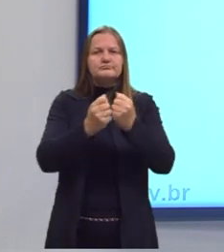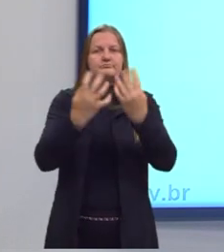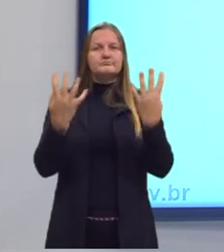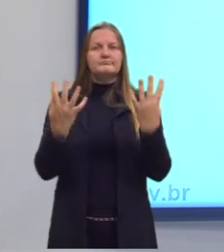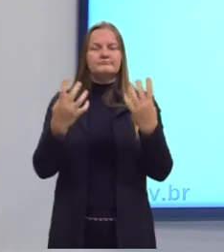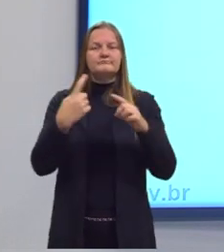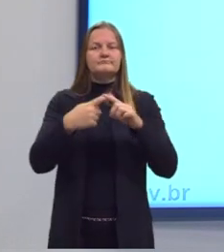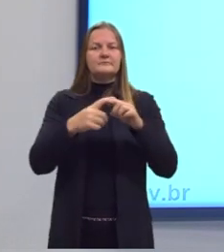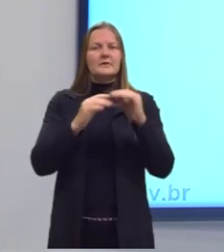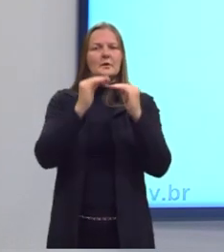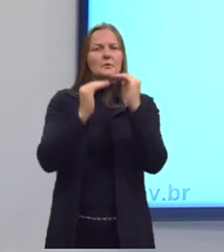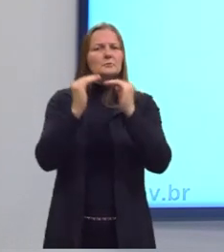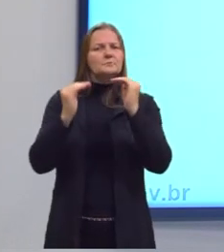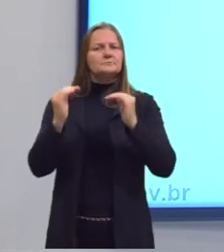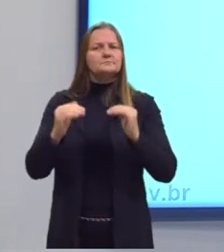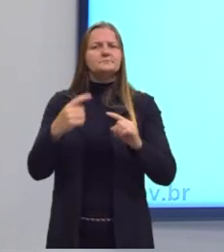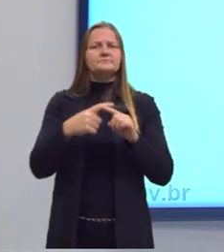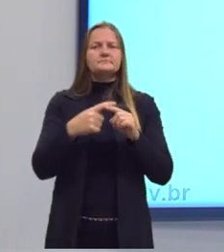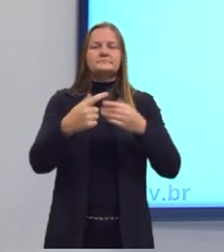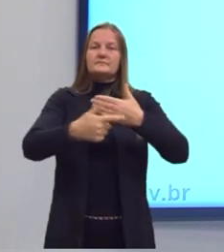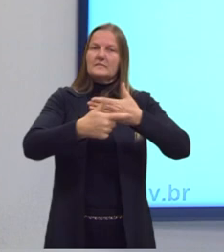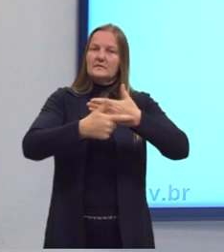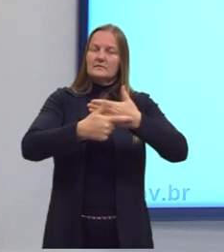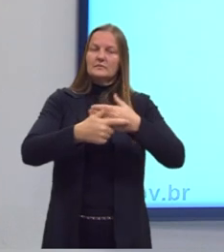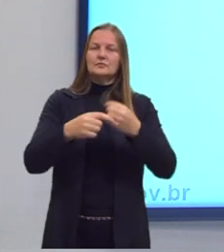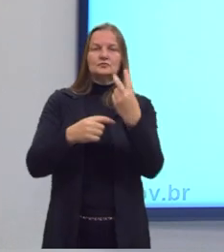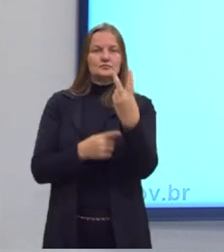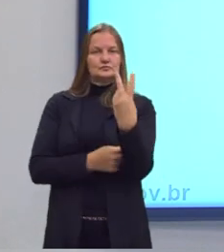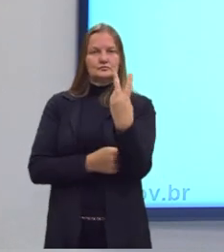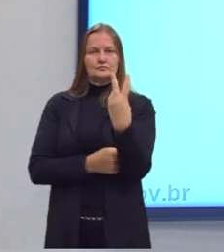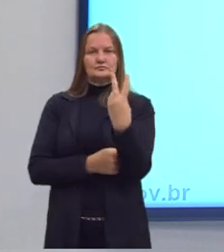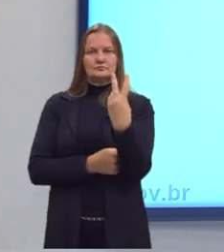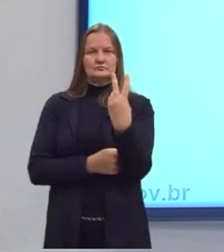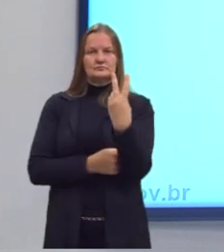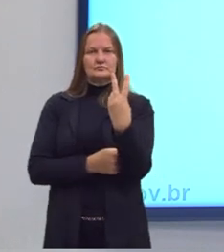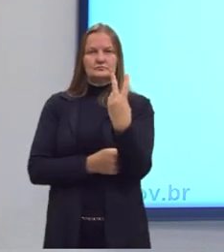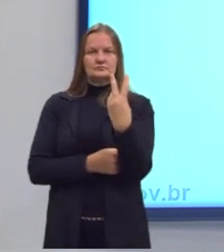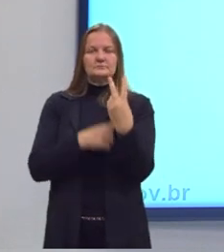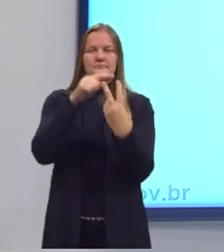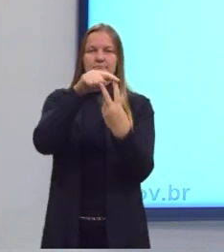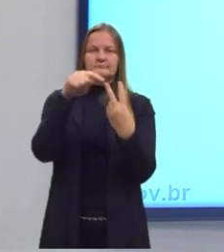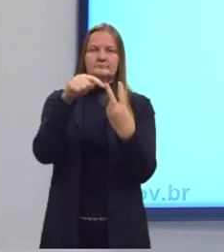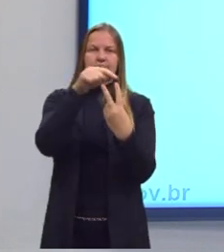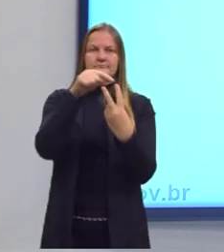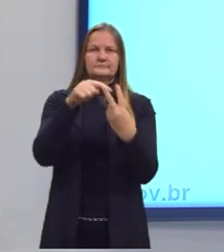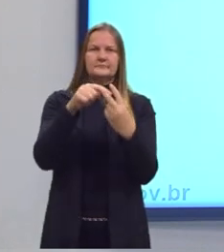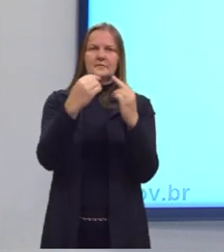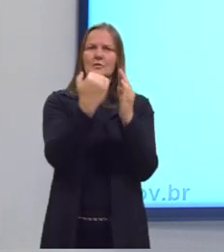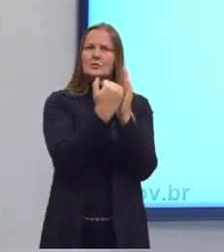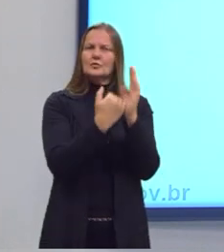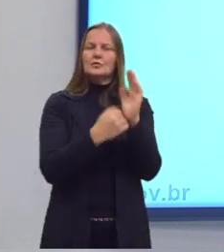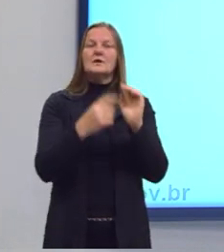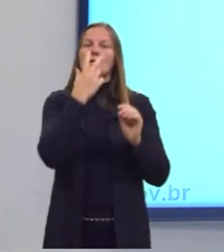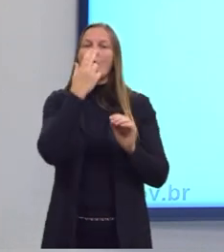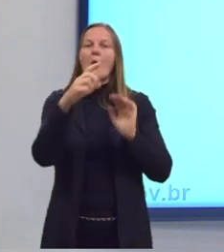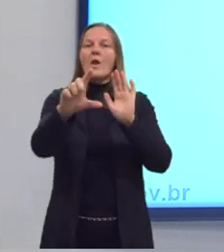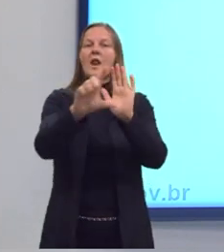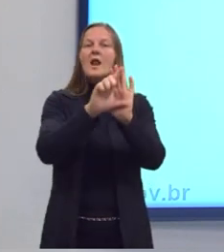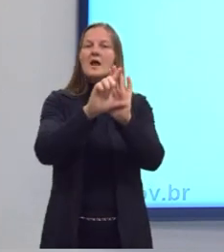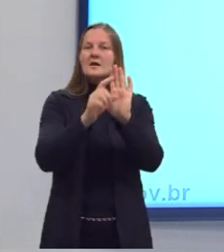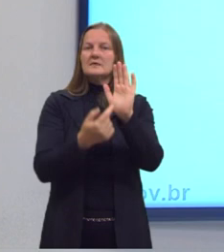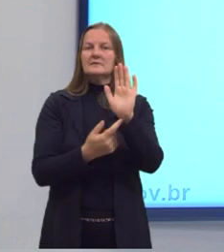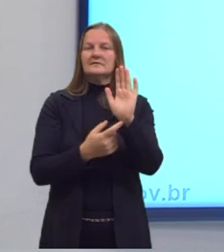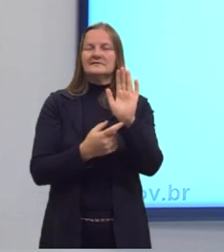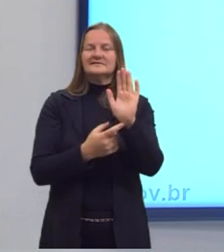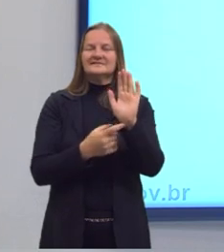A estequiometria, ela se baseia em dois princípios, tá? A gente chama esses princípios de leis ponderais.